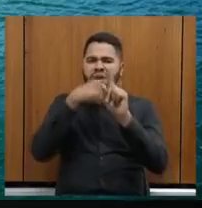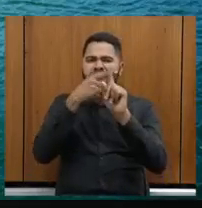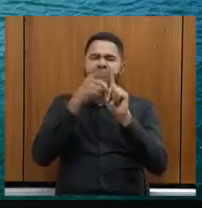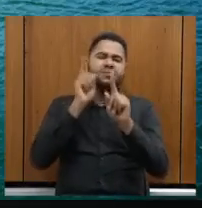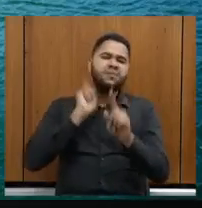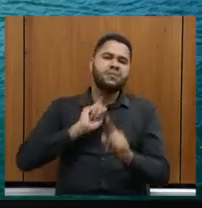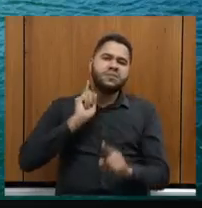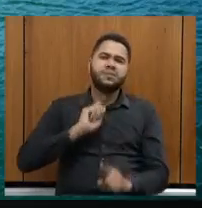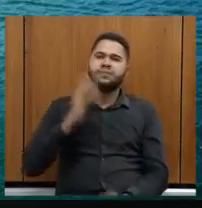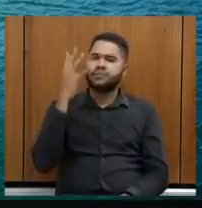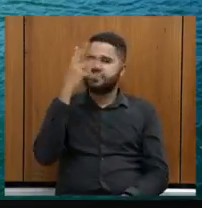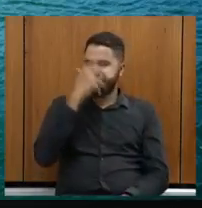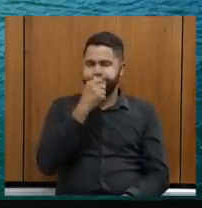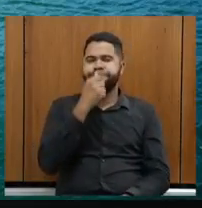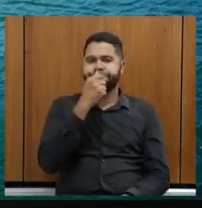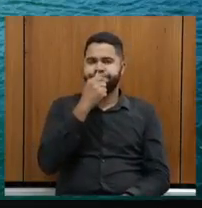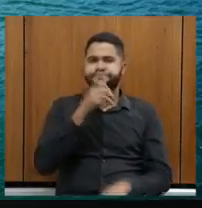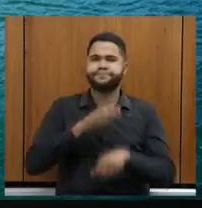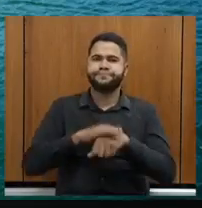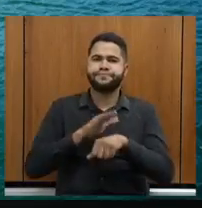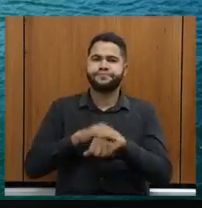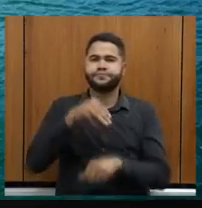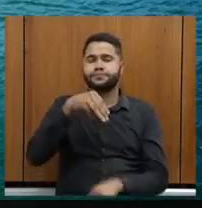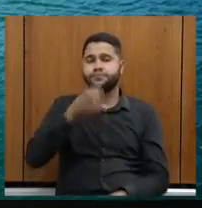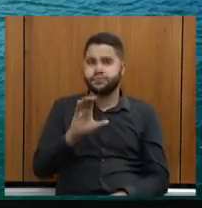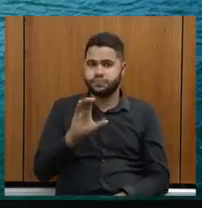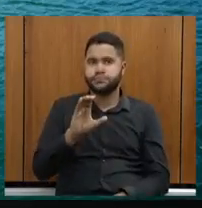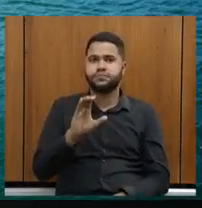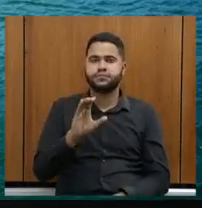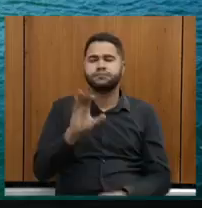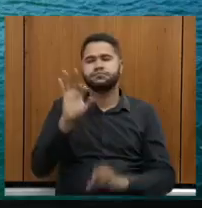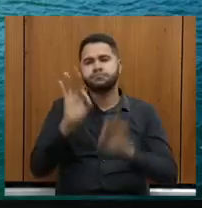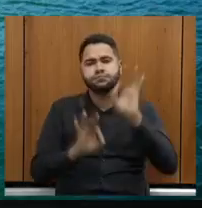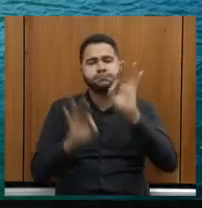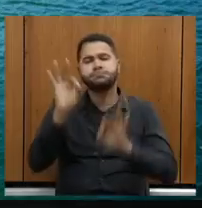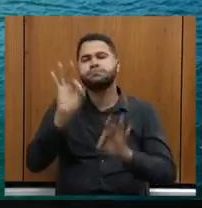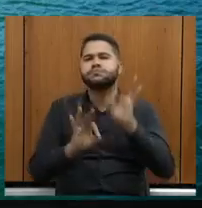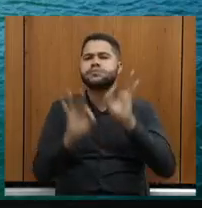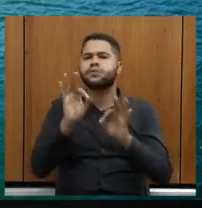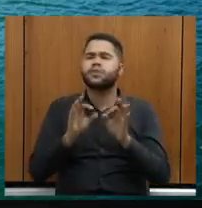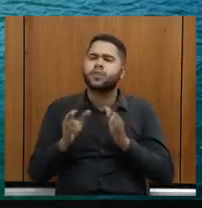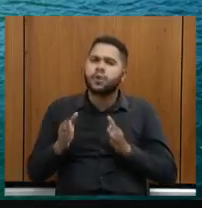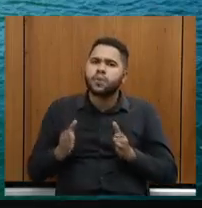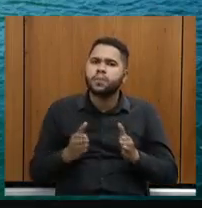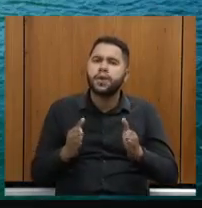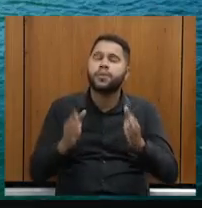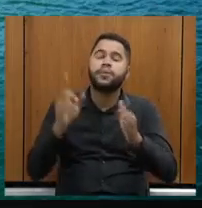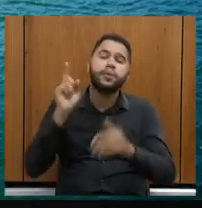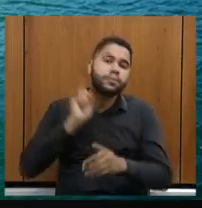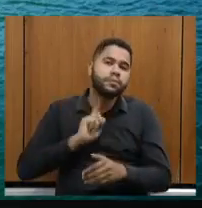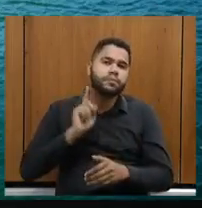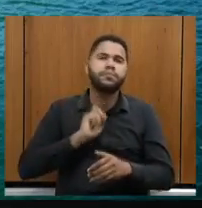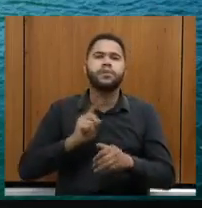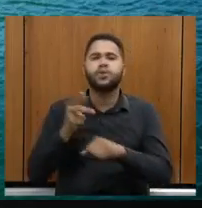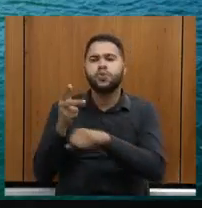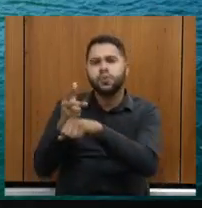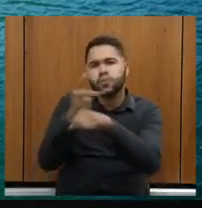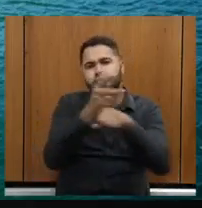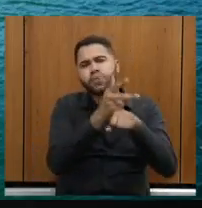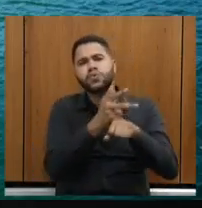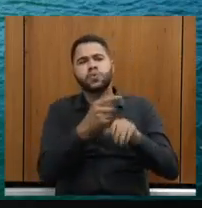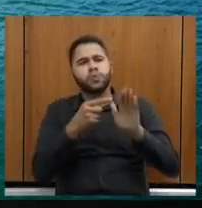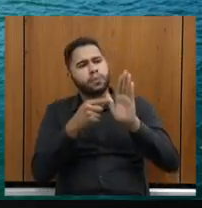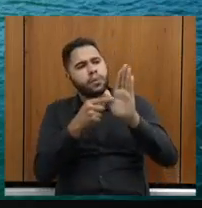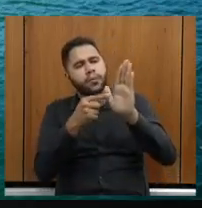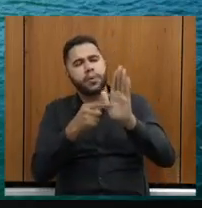lindíssimo, é um projeto da AMC, que tem feito e percorrido o estado de Minas Gerais fazendo vídeos promocionais,